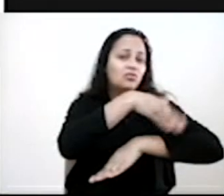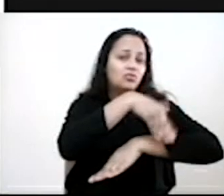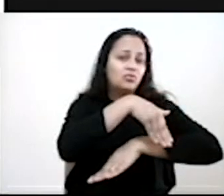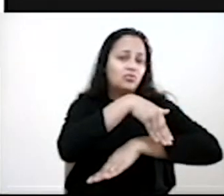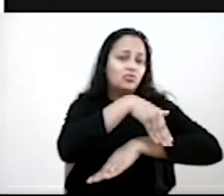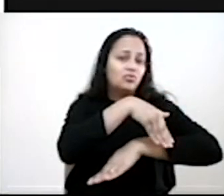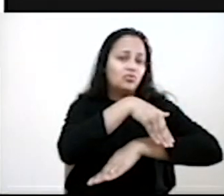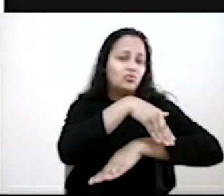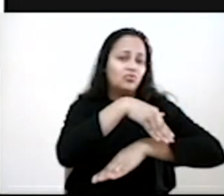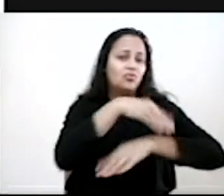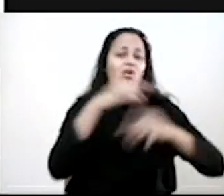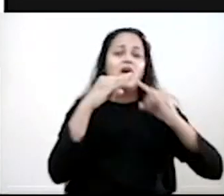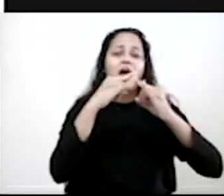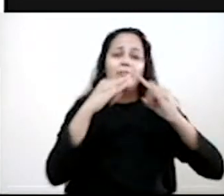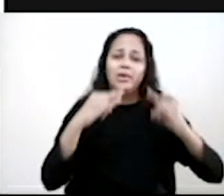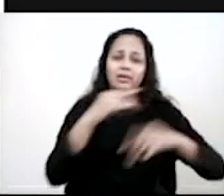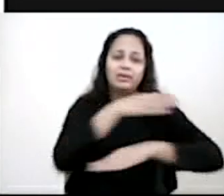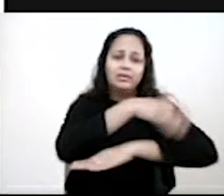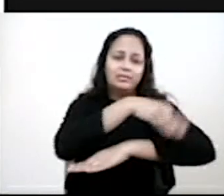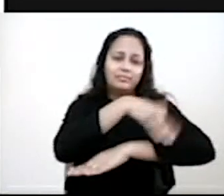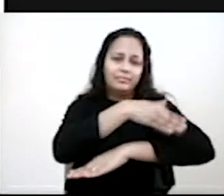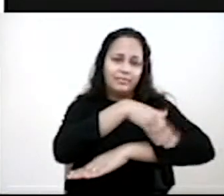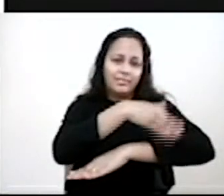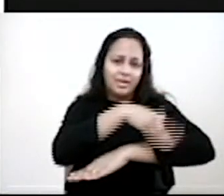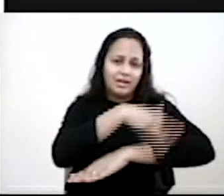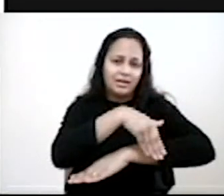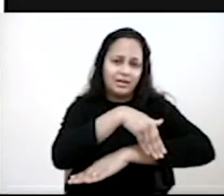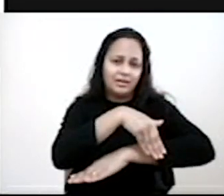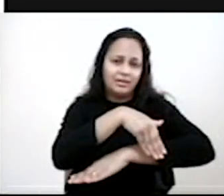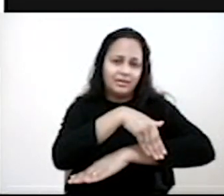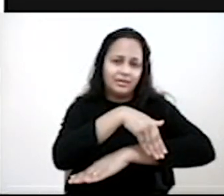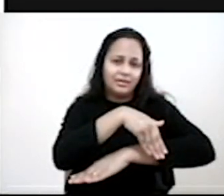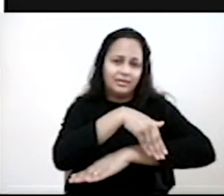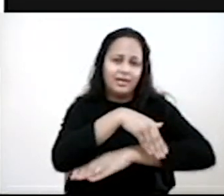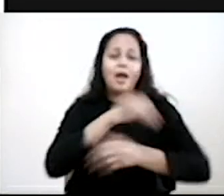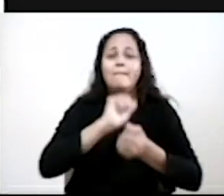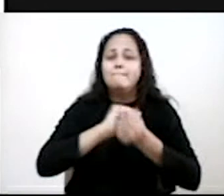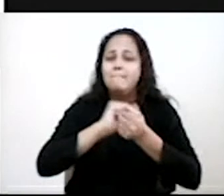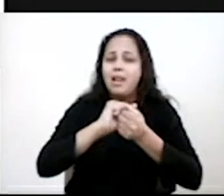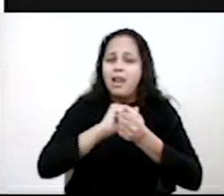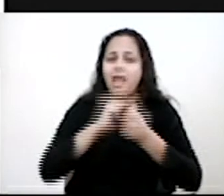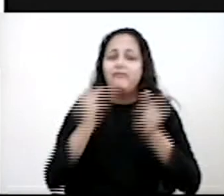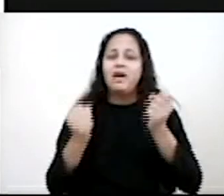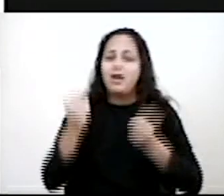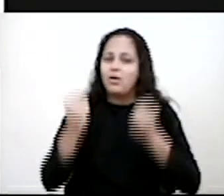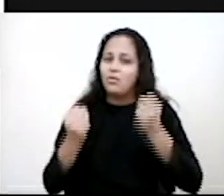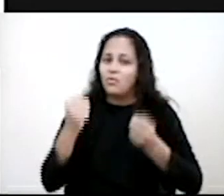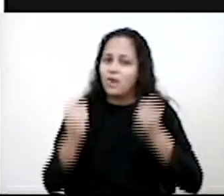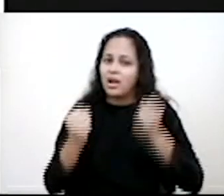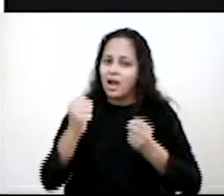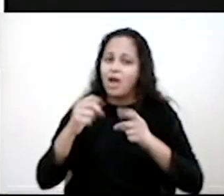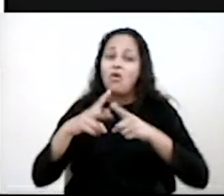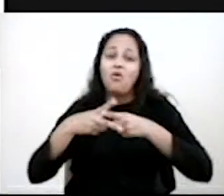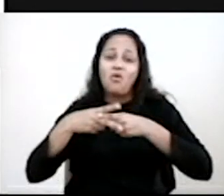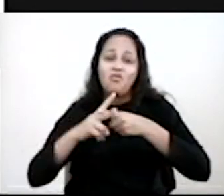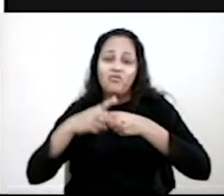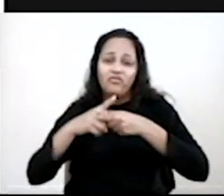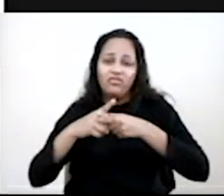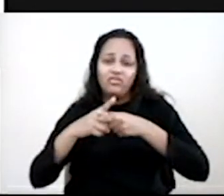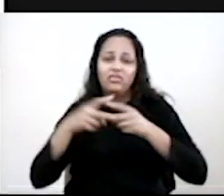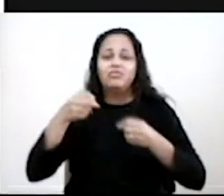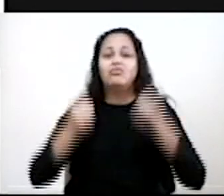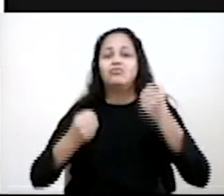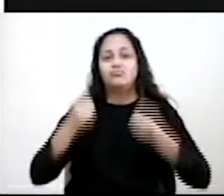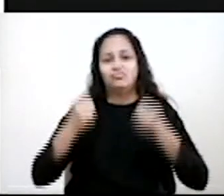rua, às vezes nas praias, borracharias, lava jato, oficinas mecânicas. E